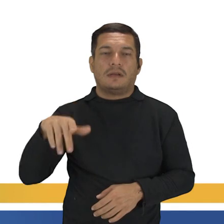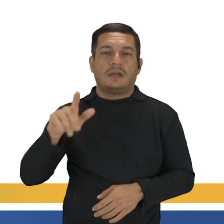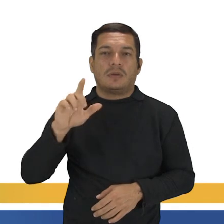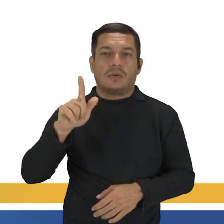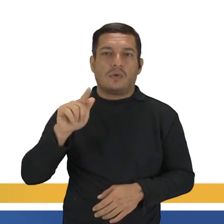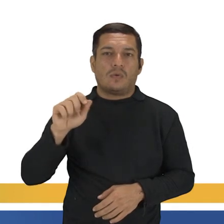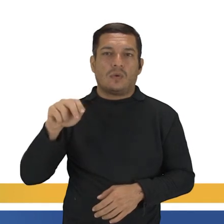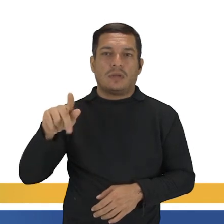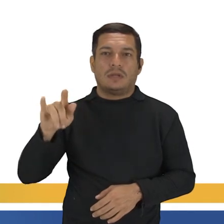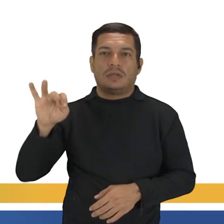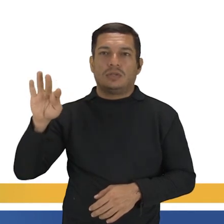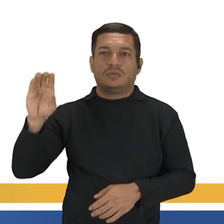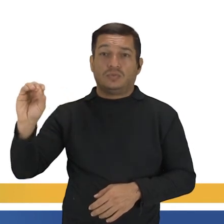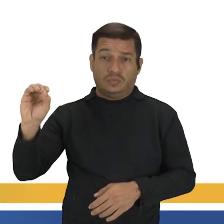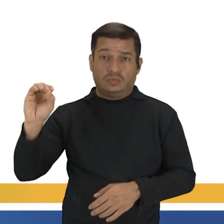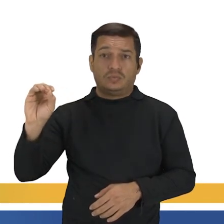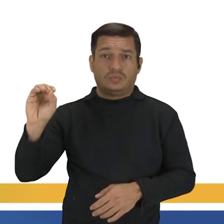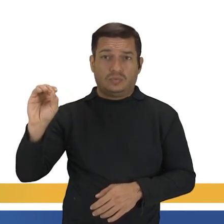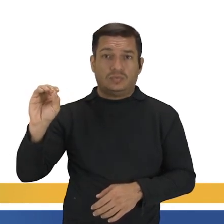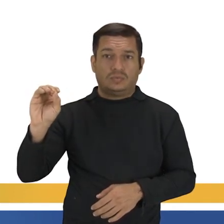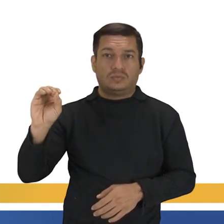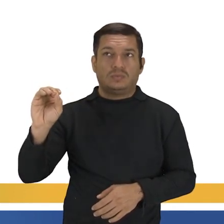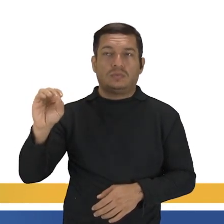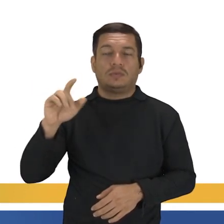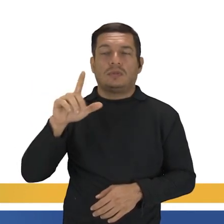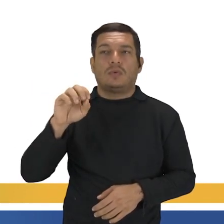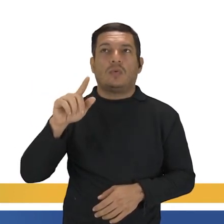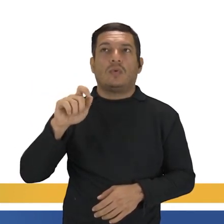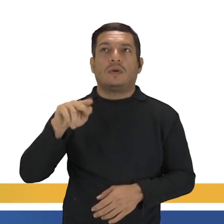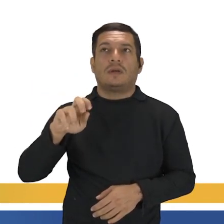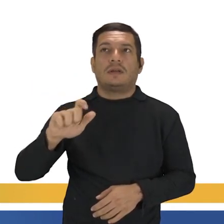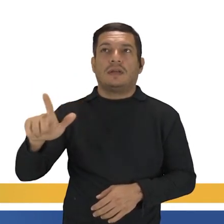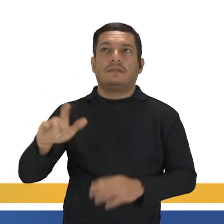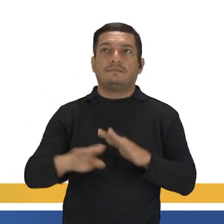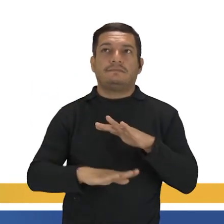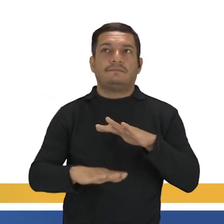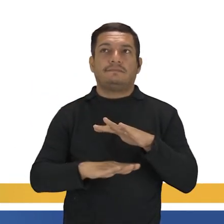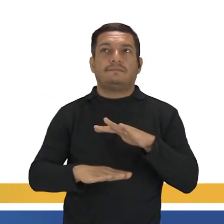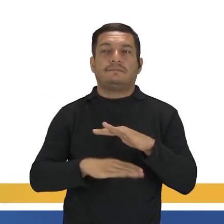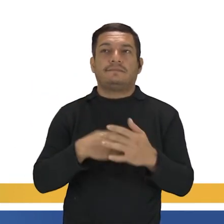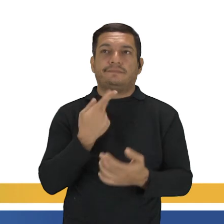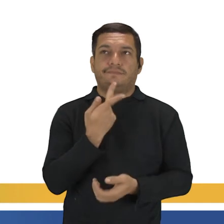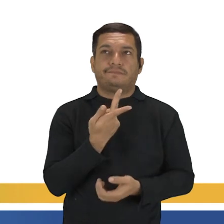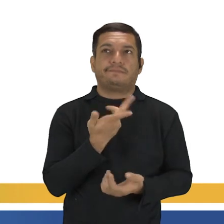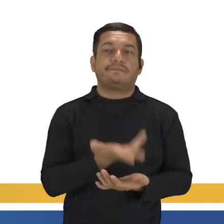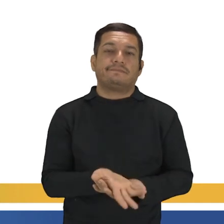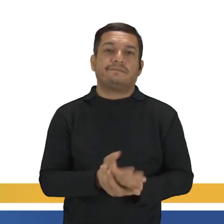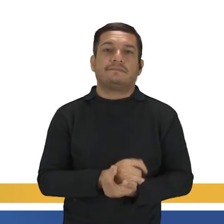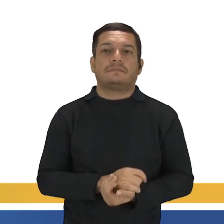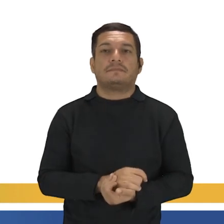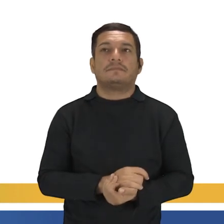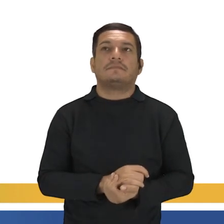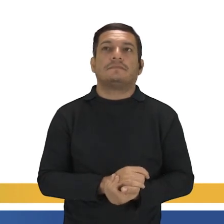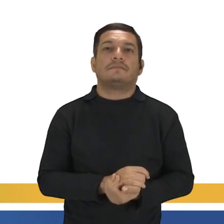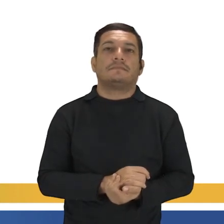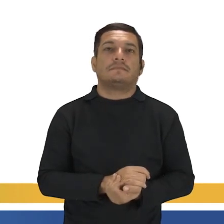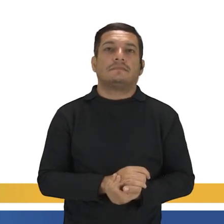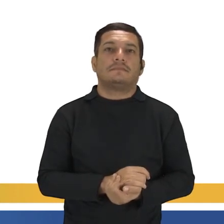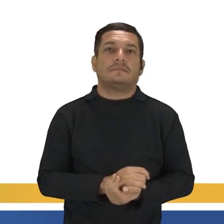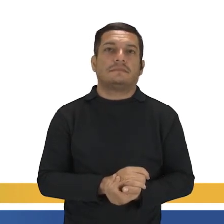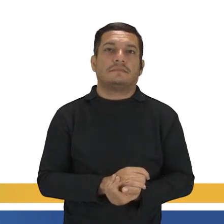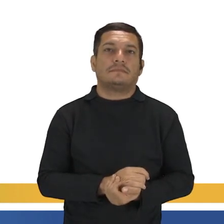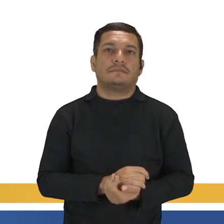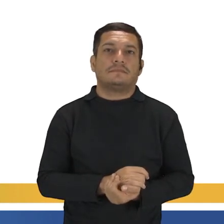To na forma coloquial, informal de se falar, tá bom? Aí,